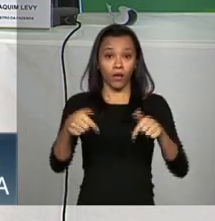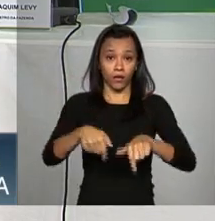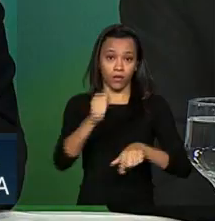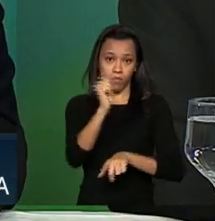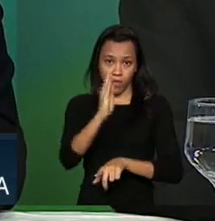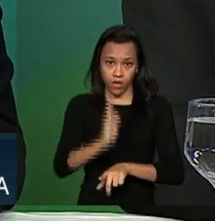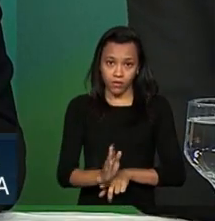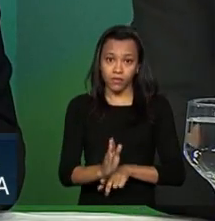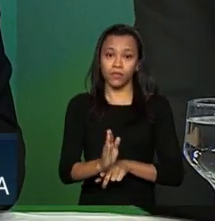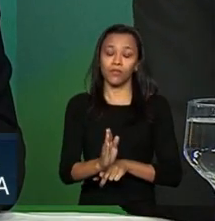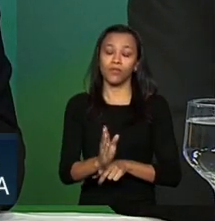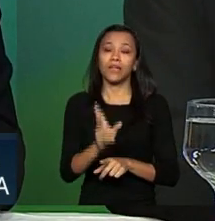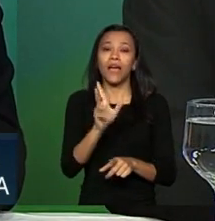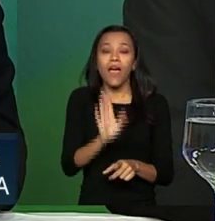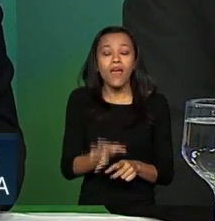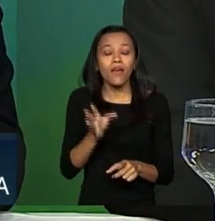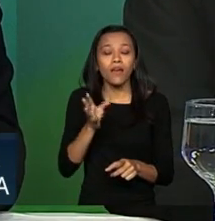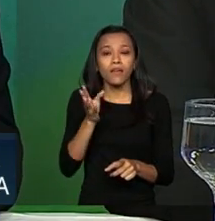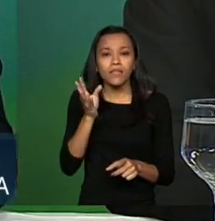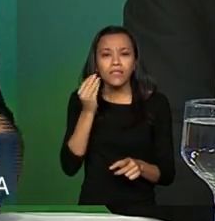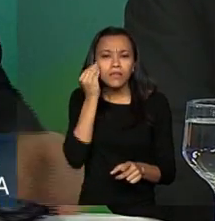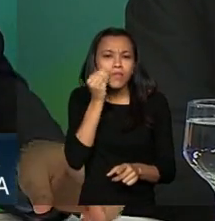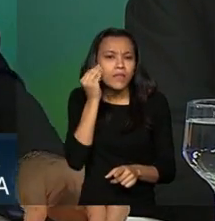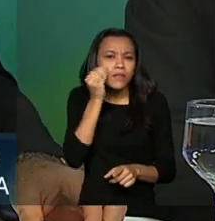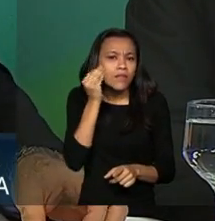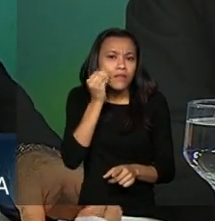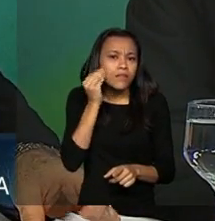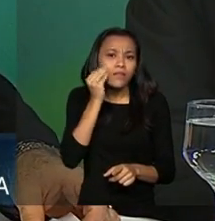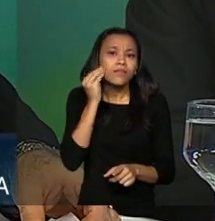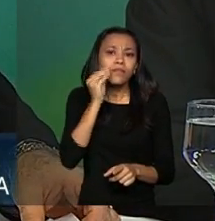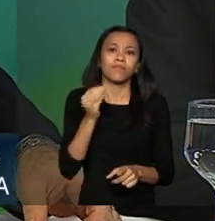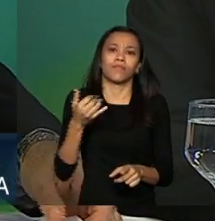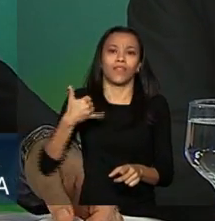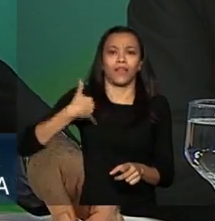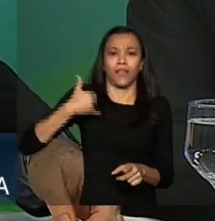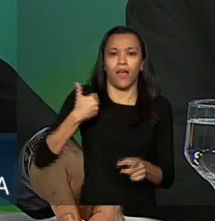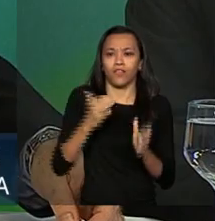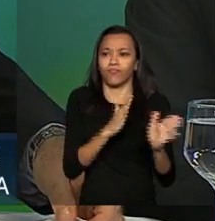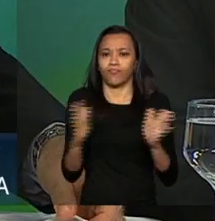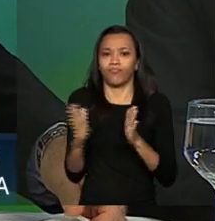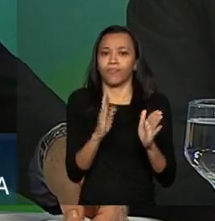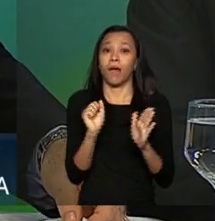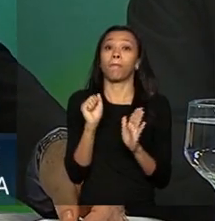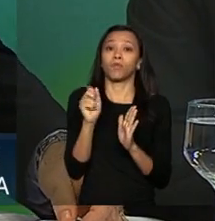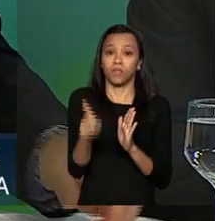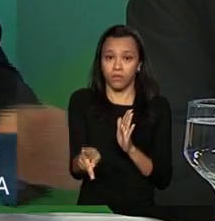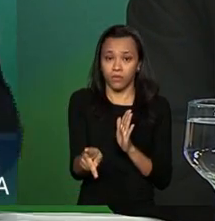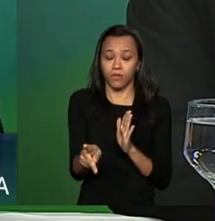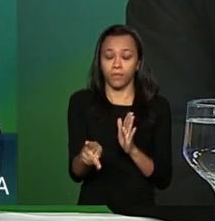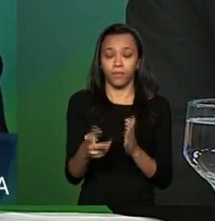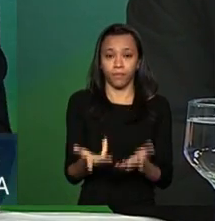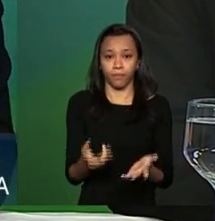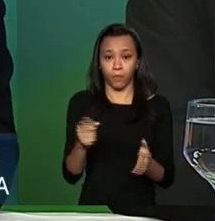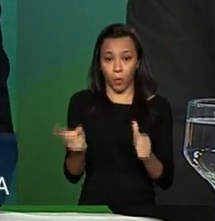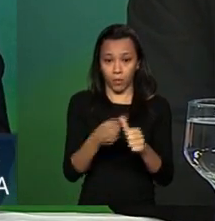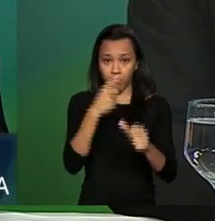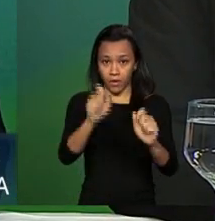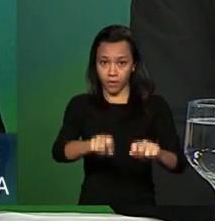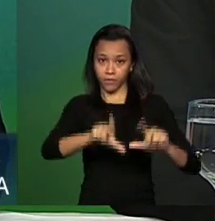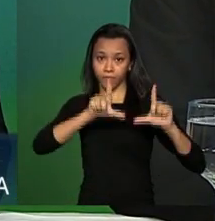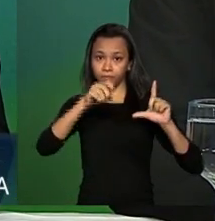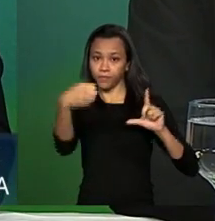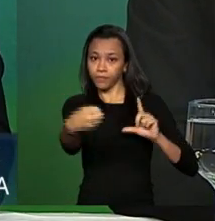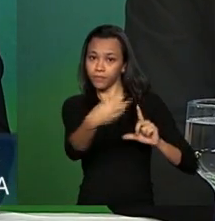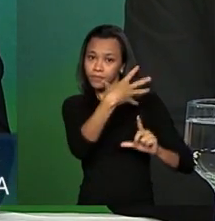-se em plena experiência deste fenômeno. Então, o primeiro slide, ele trata desta questão da